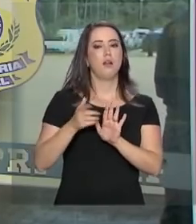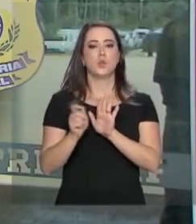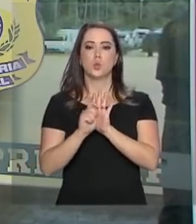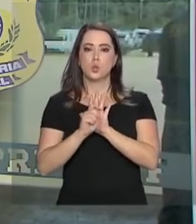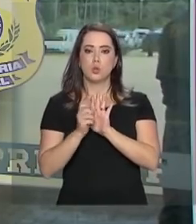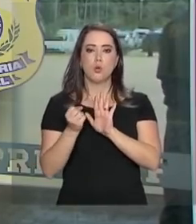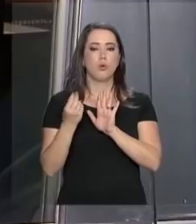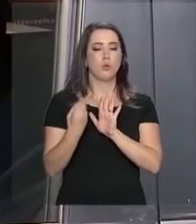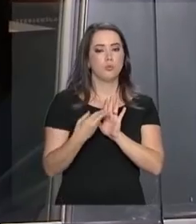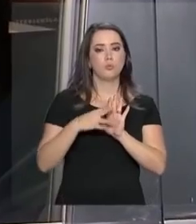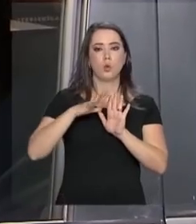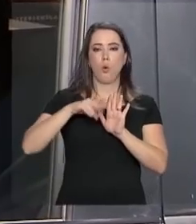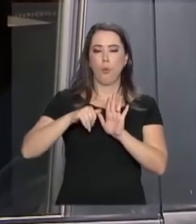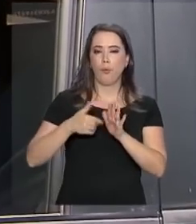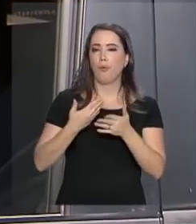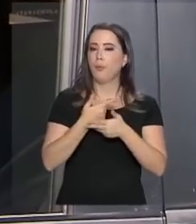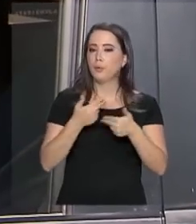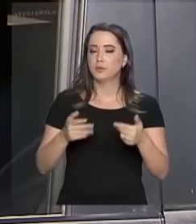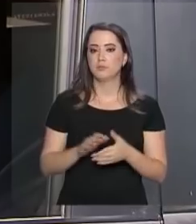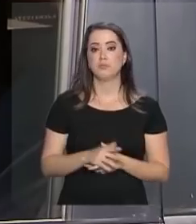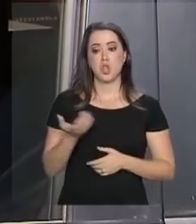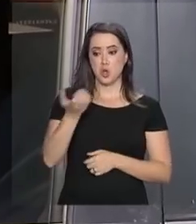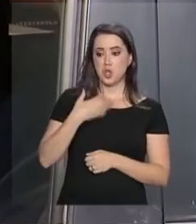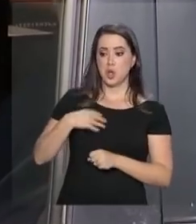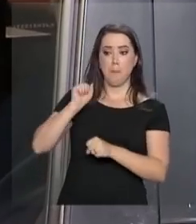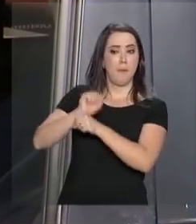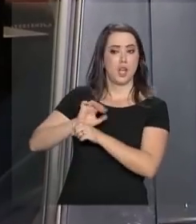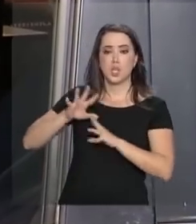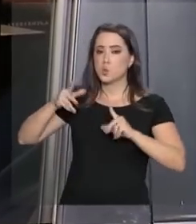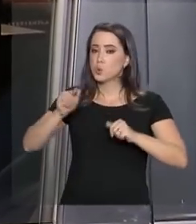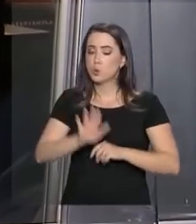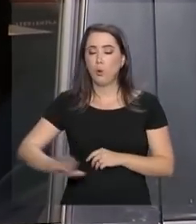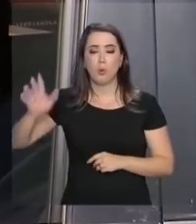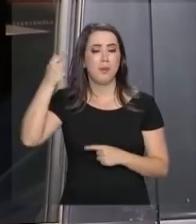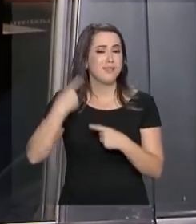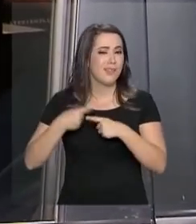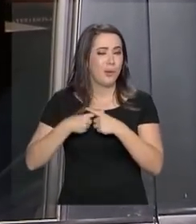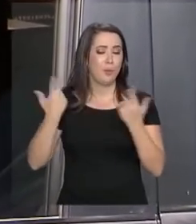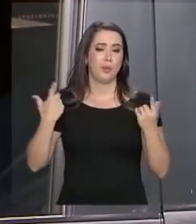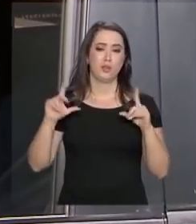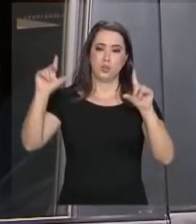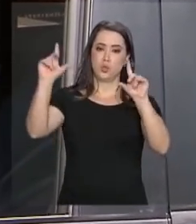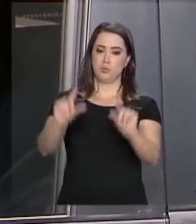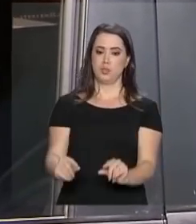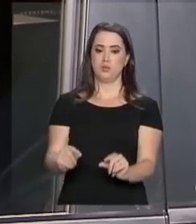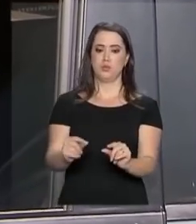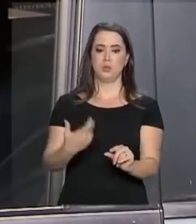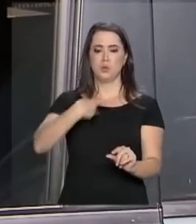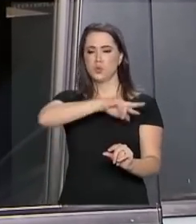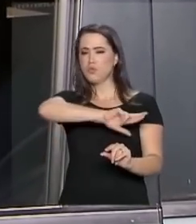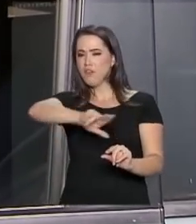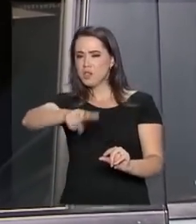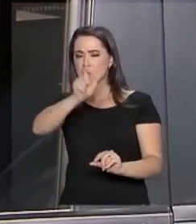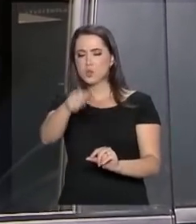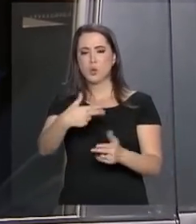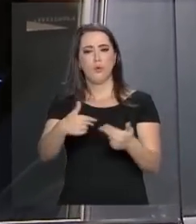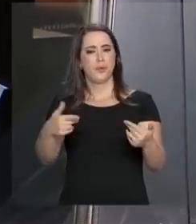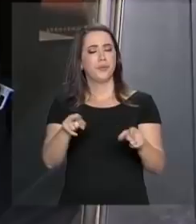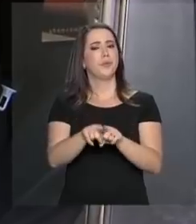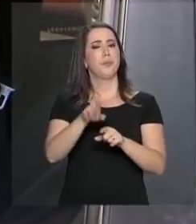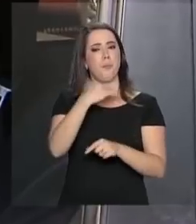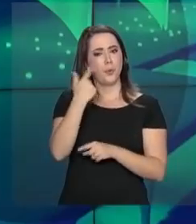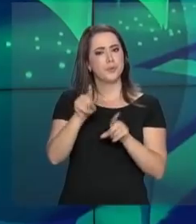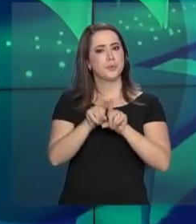contrabando ou descaminho. Eu queria que parasse era todo mundo, porque diminuía muitas coisas aí, inclusive